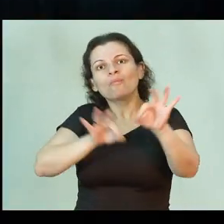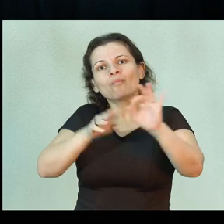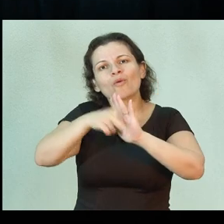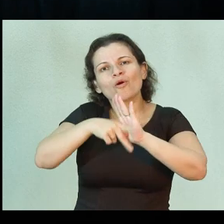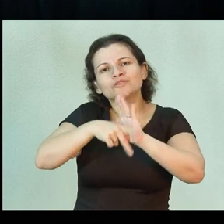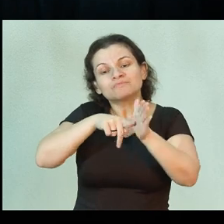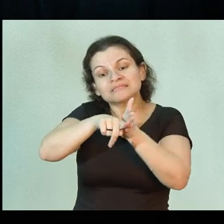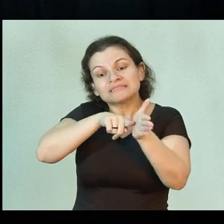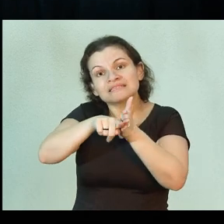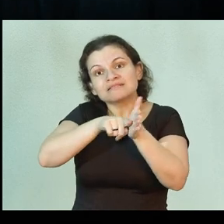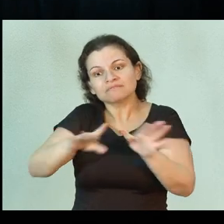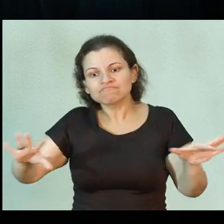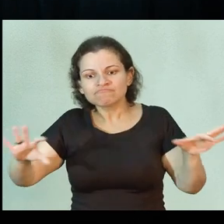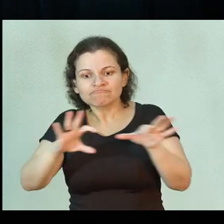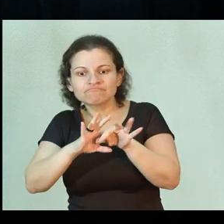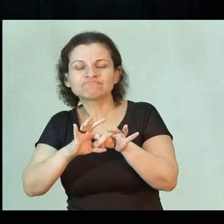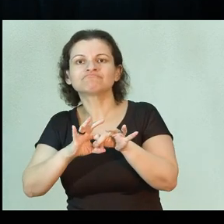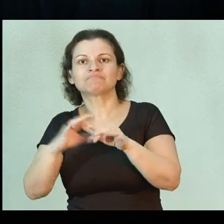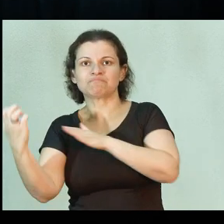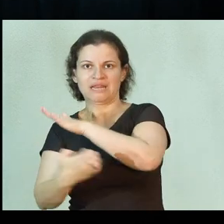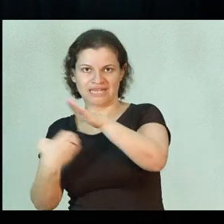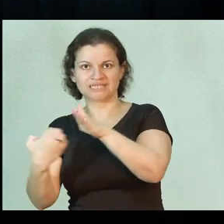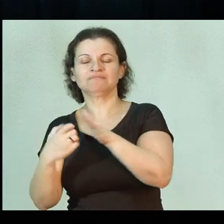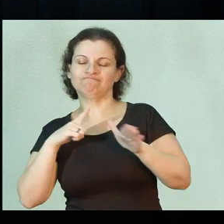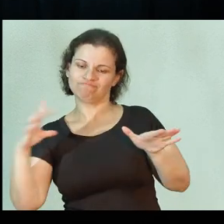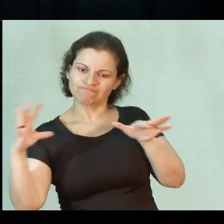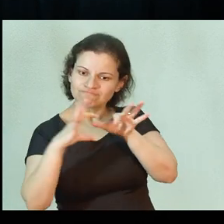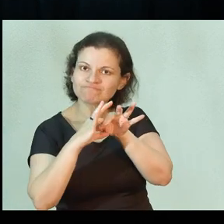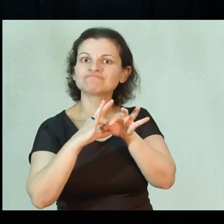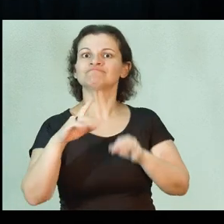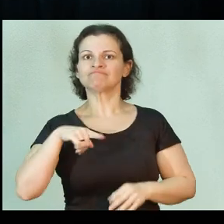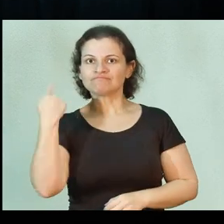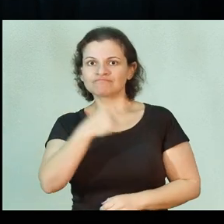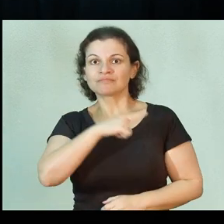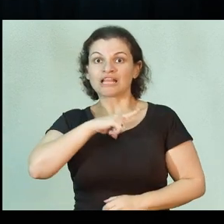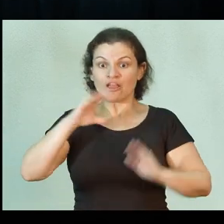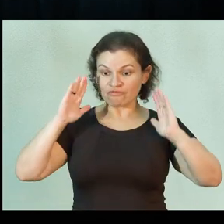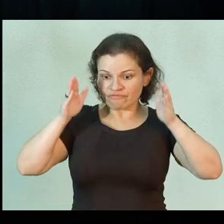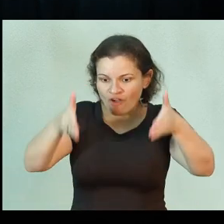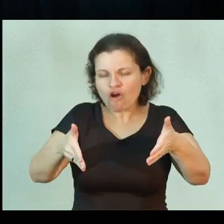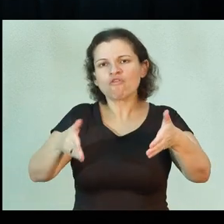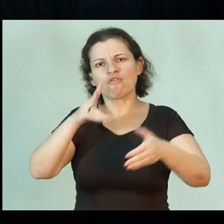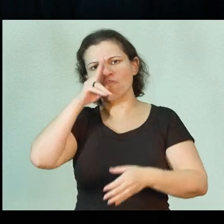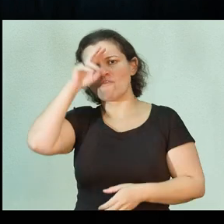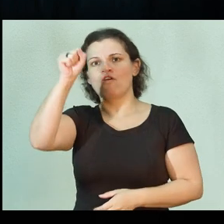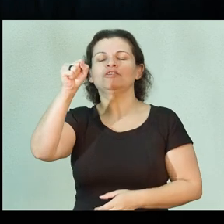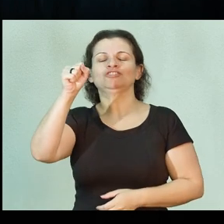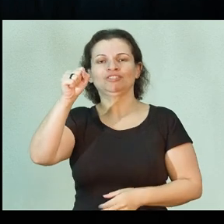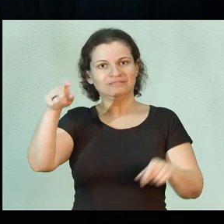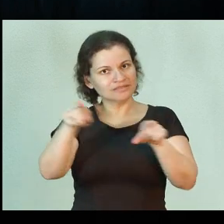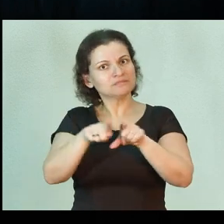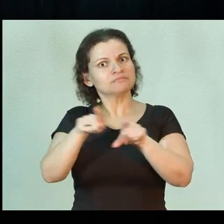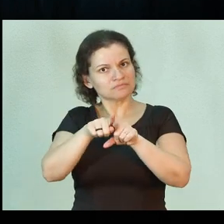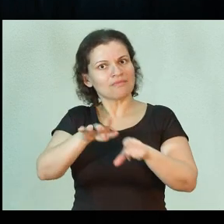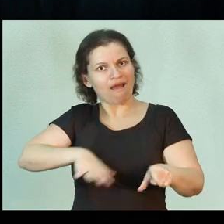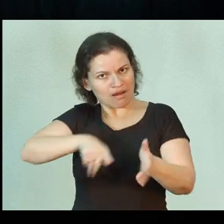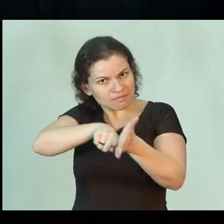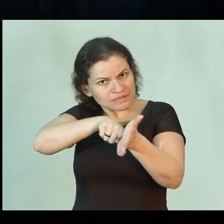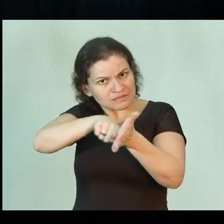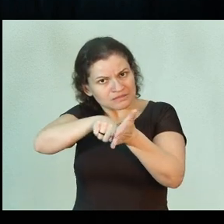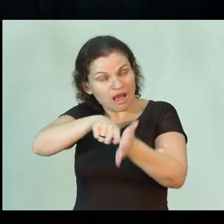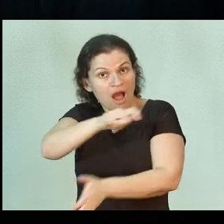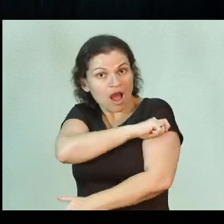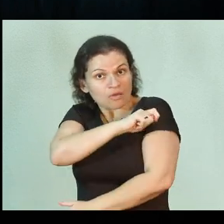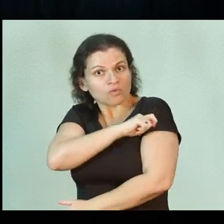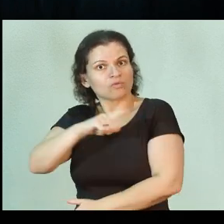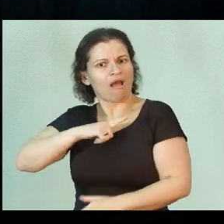de pesquisa em conjunto com essas empresas. A gente tem um foco bastante forte também em pesquisa, então os